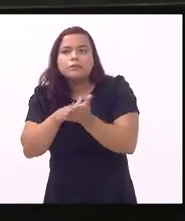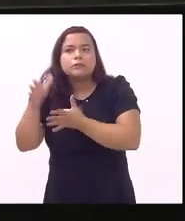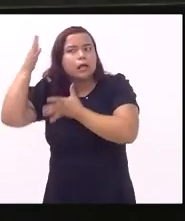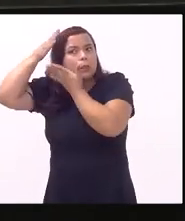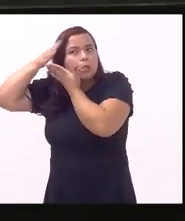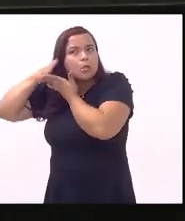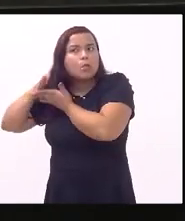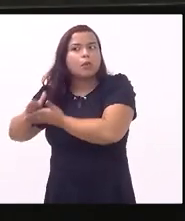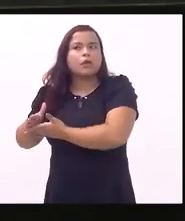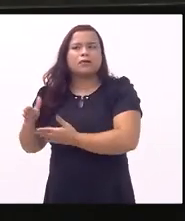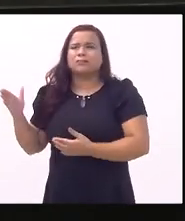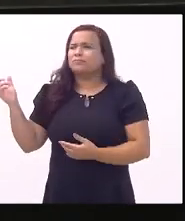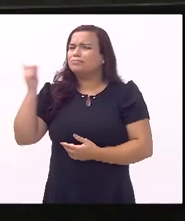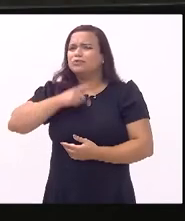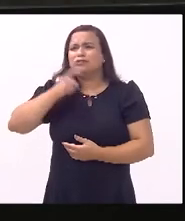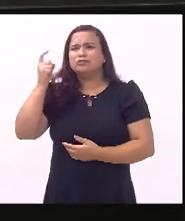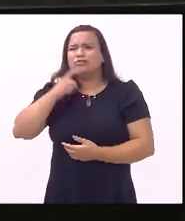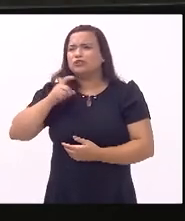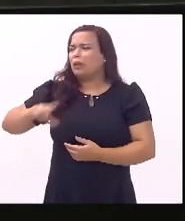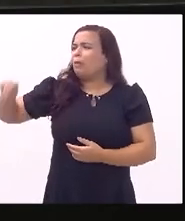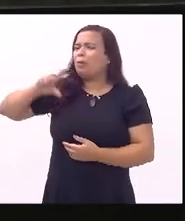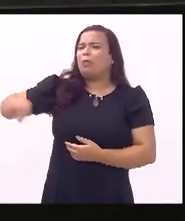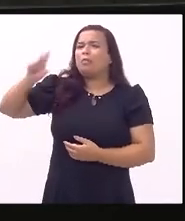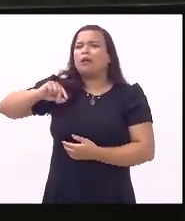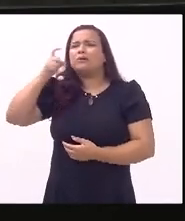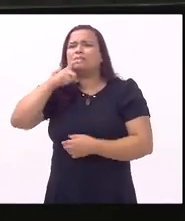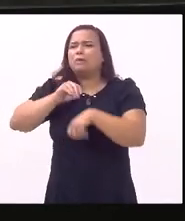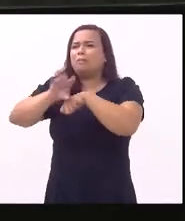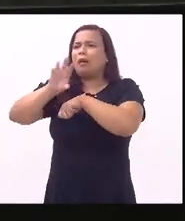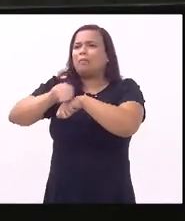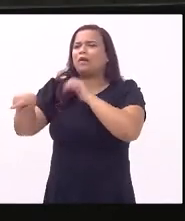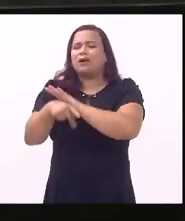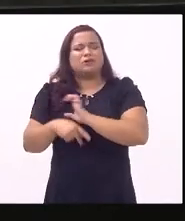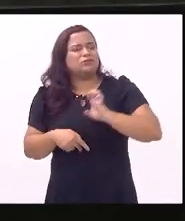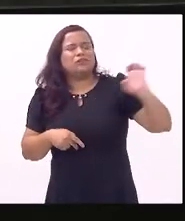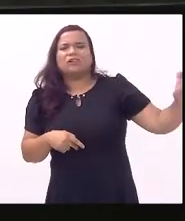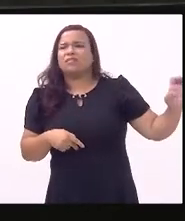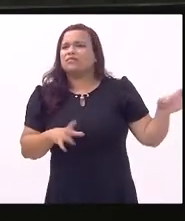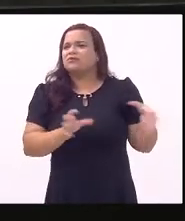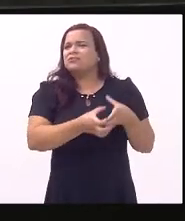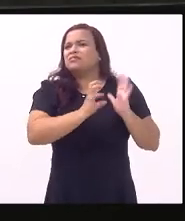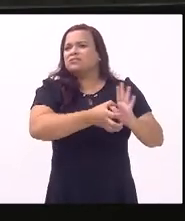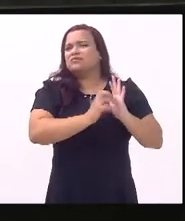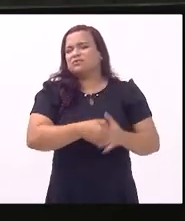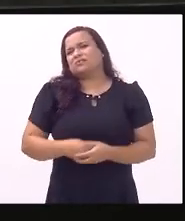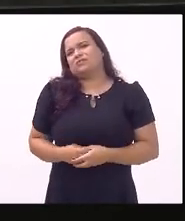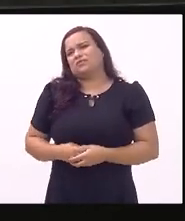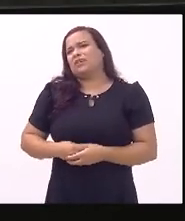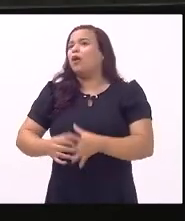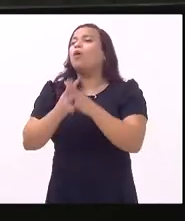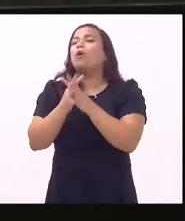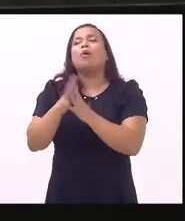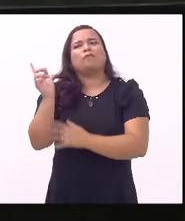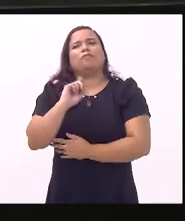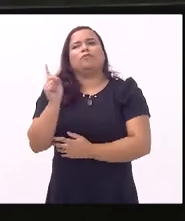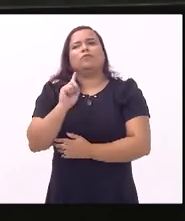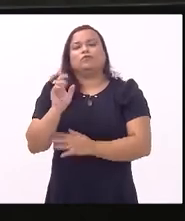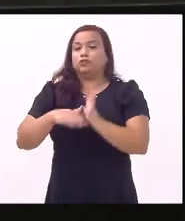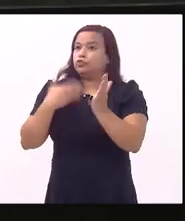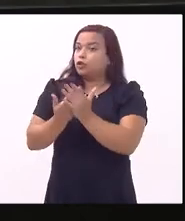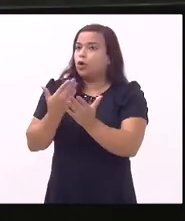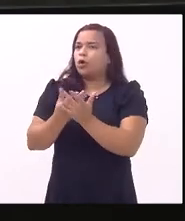falácia da esquerda não confunde uma escola organizada em que tenha